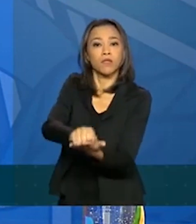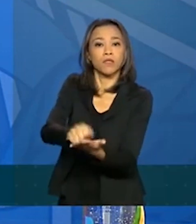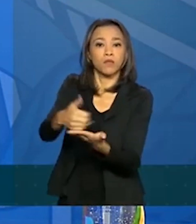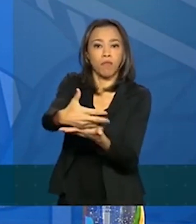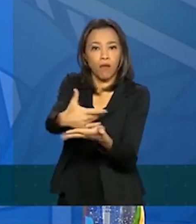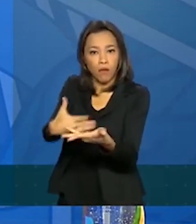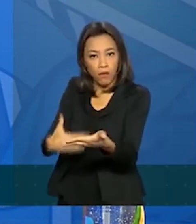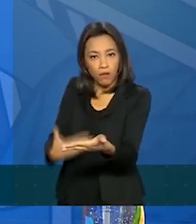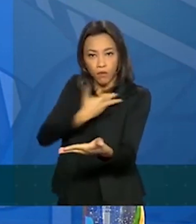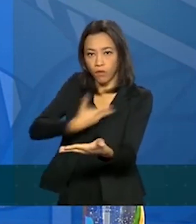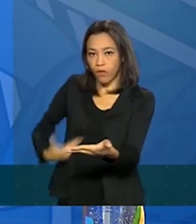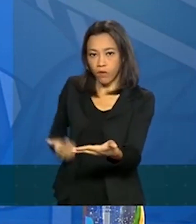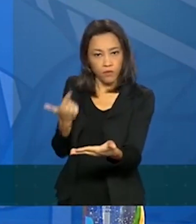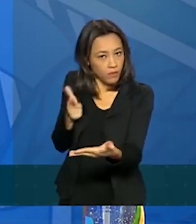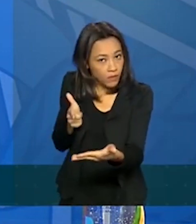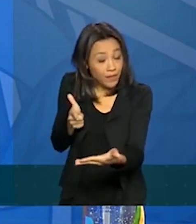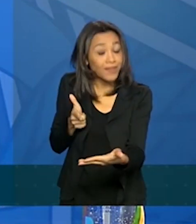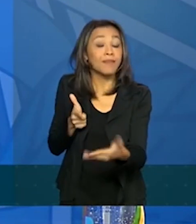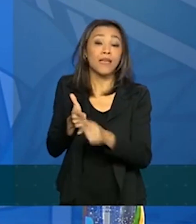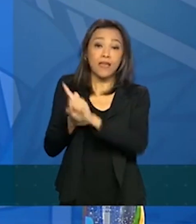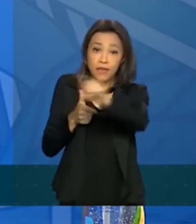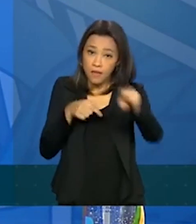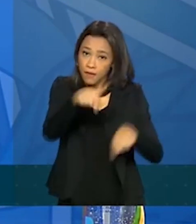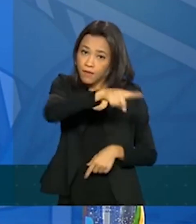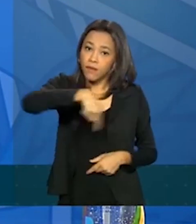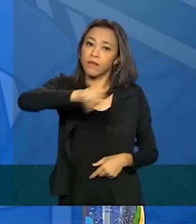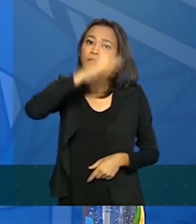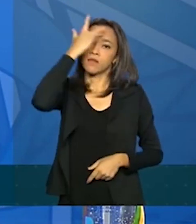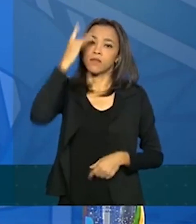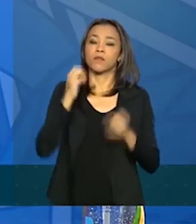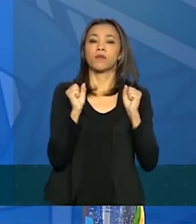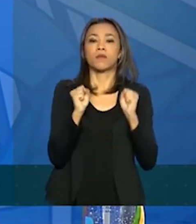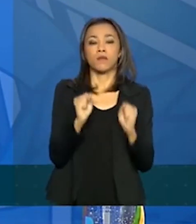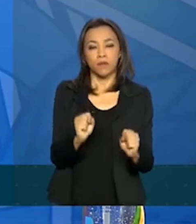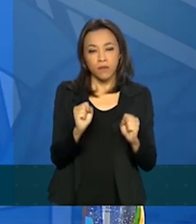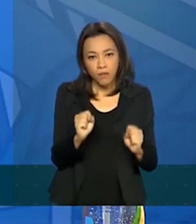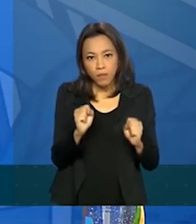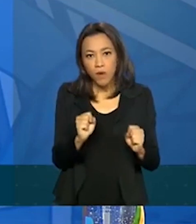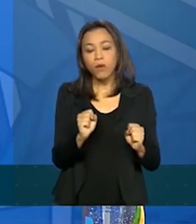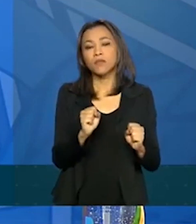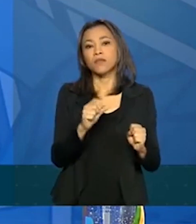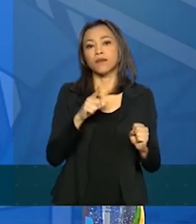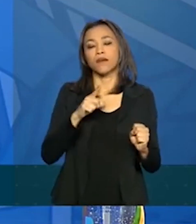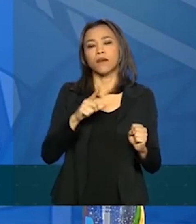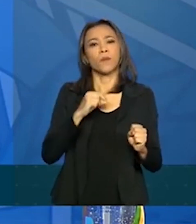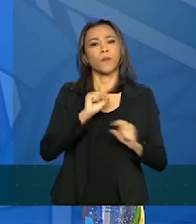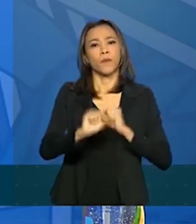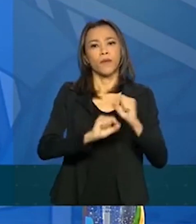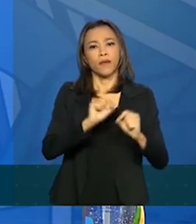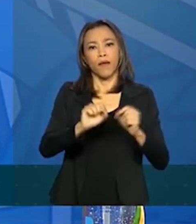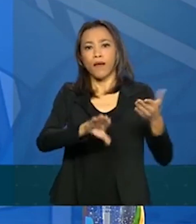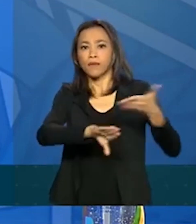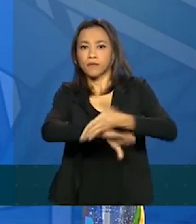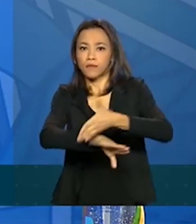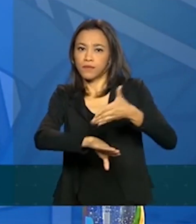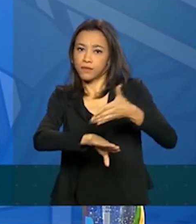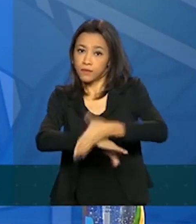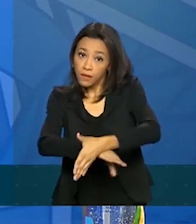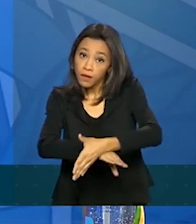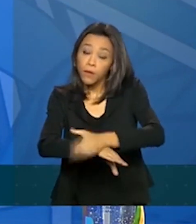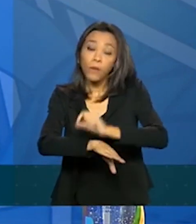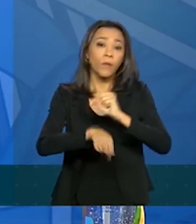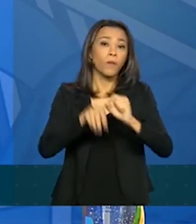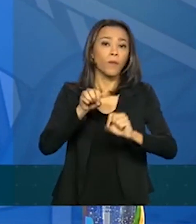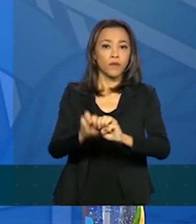uma ponte de acesso a esse cadastramento, através quer do site da